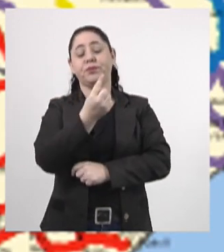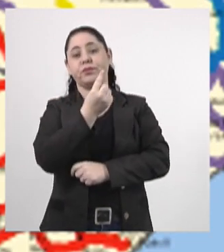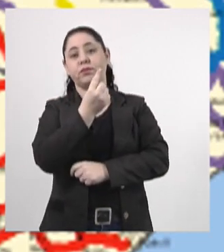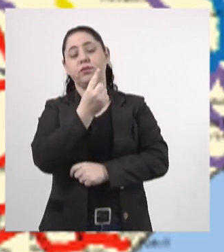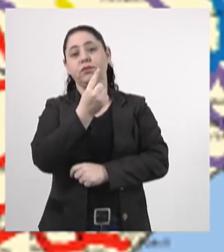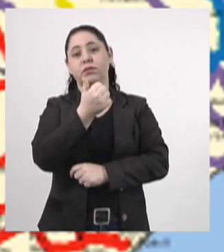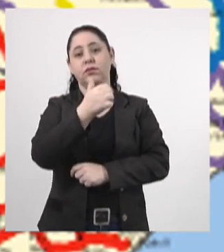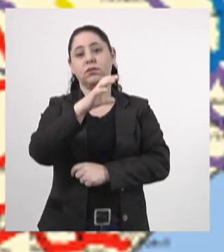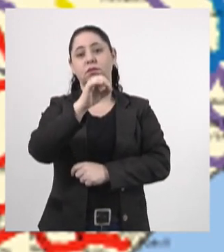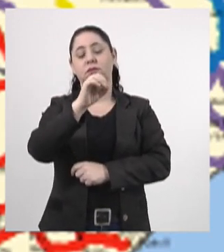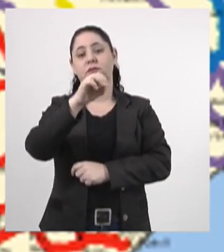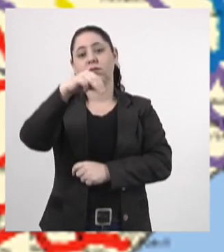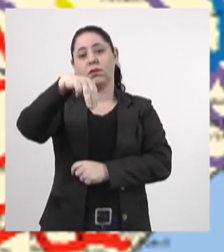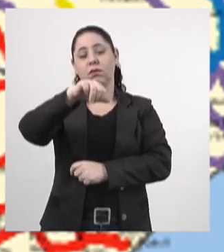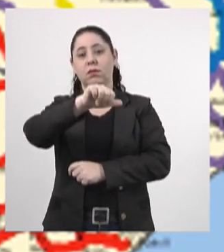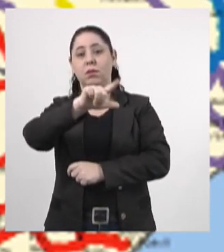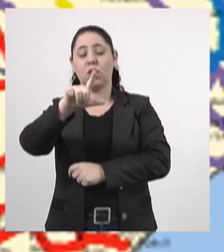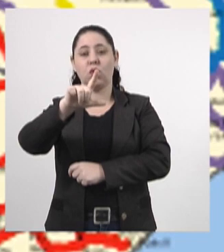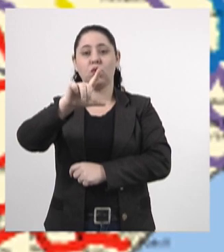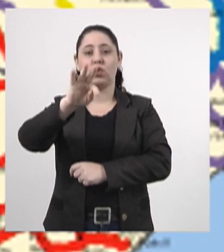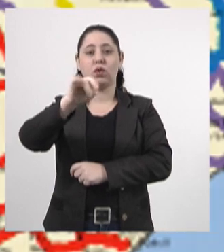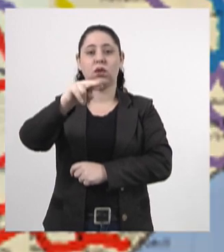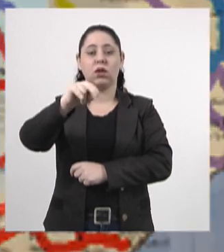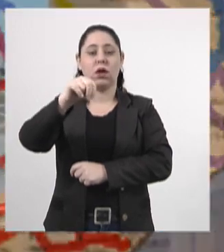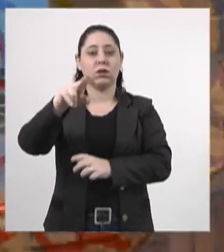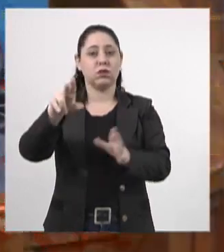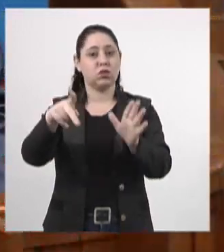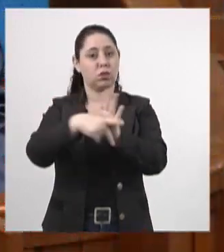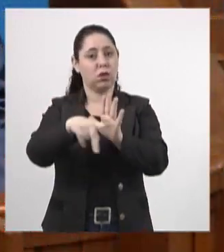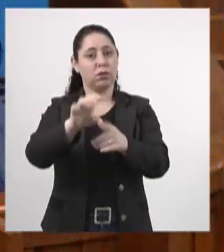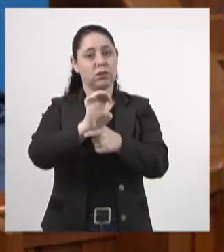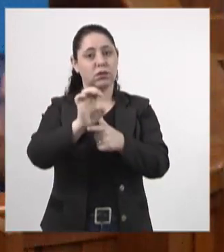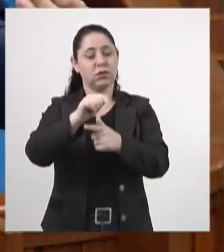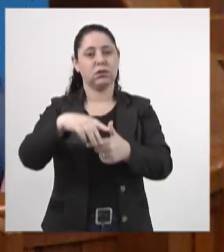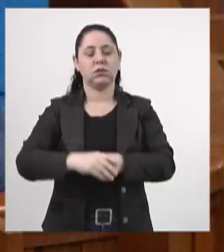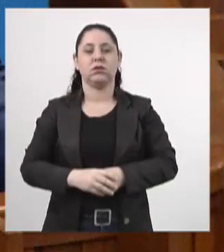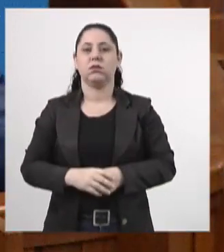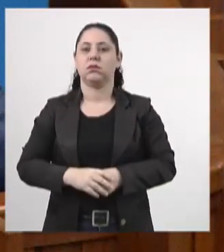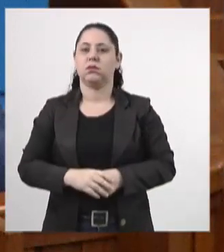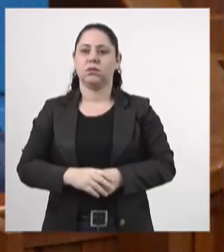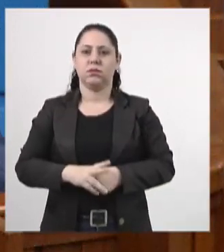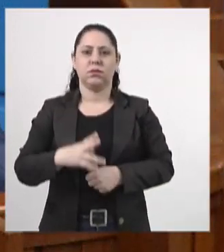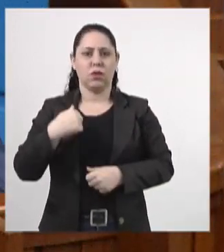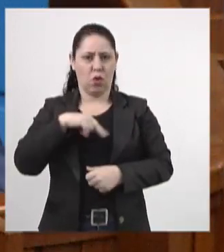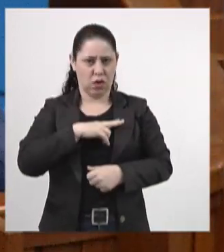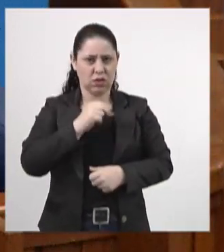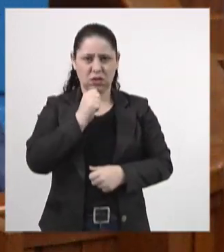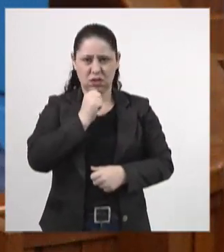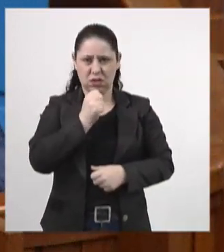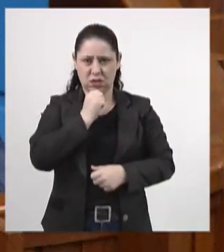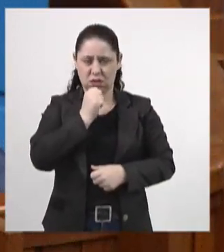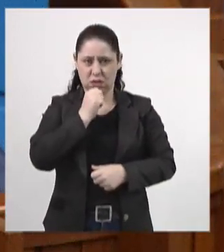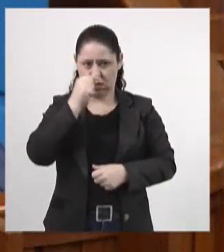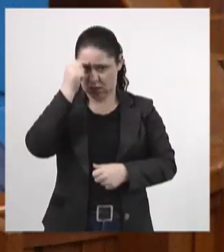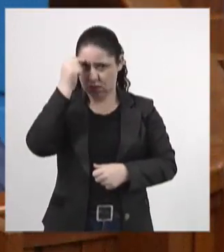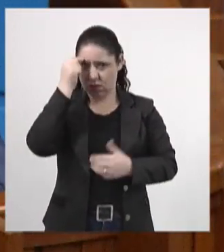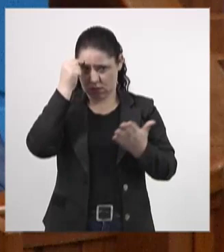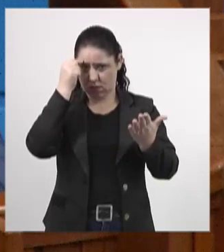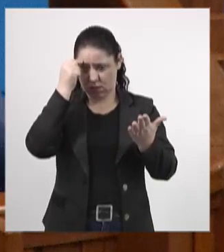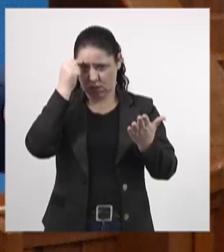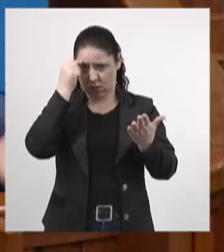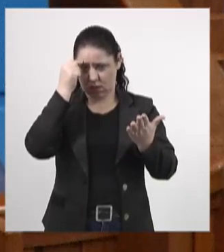hoje no nosso Estado, justamente nesse ramal. Será que é possível que nós vamos ainda, senhor Zé Teixeira,